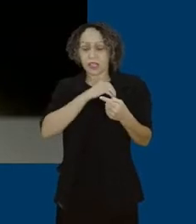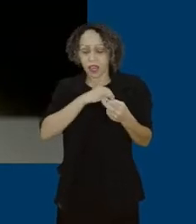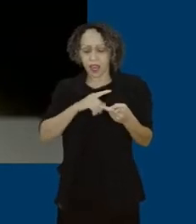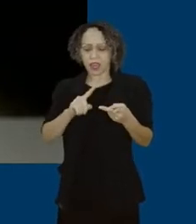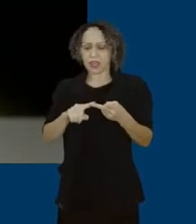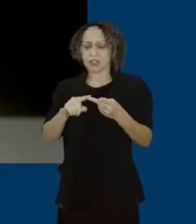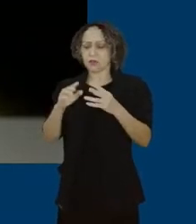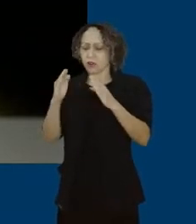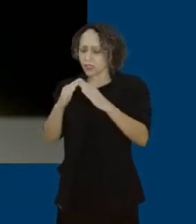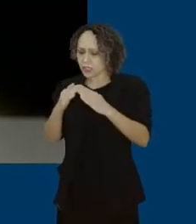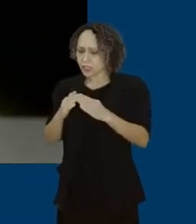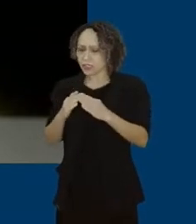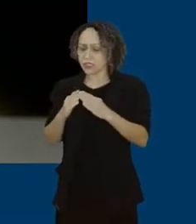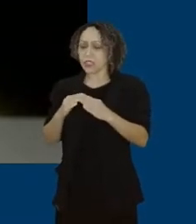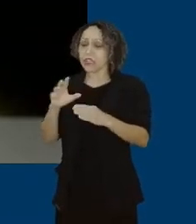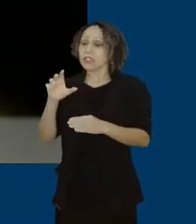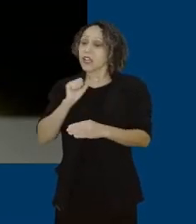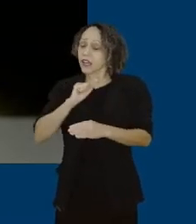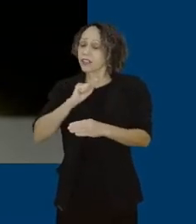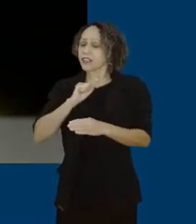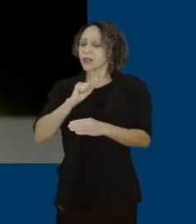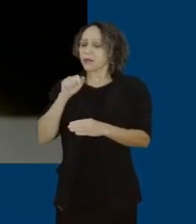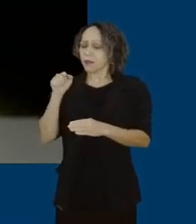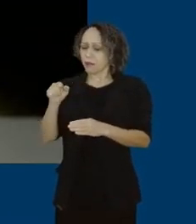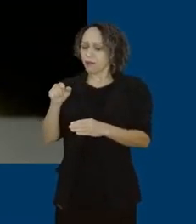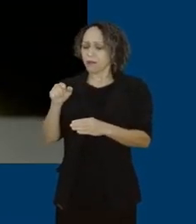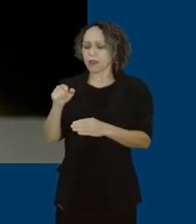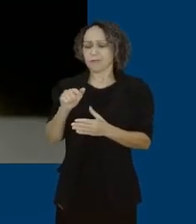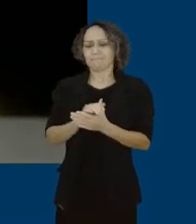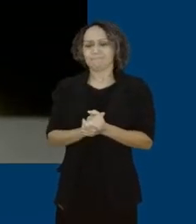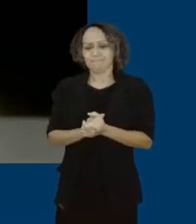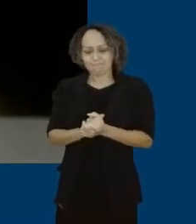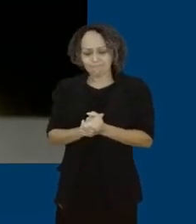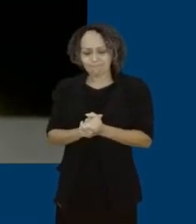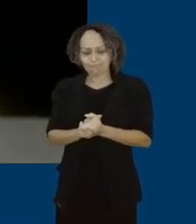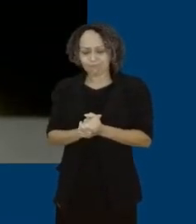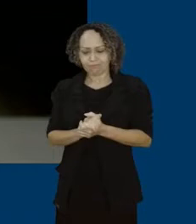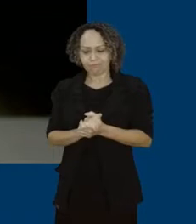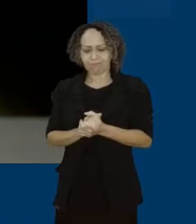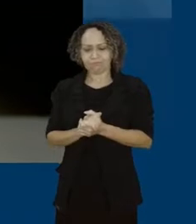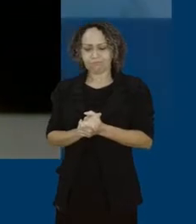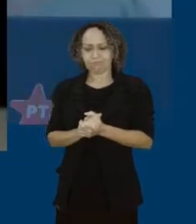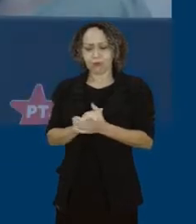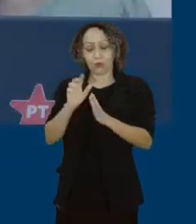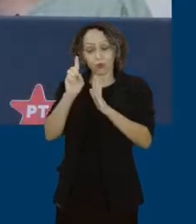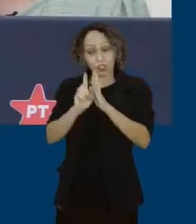suas indenizações, que muitos não receberam ainda, e enfim, dar a eles proteção.